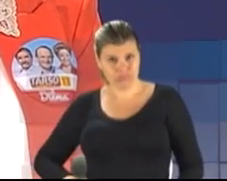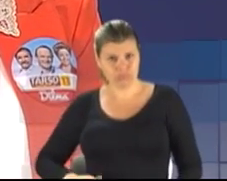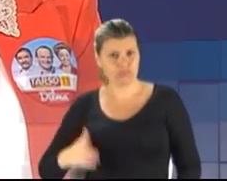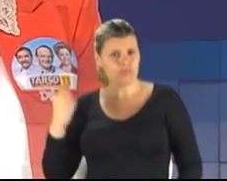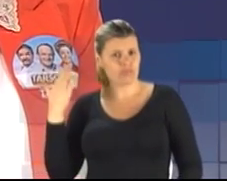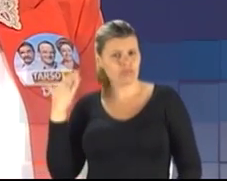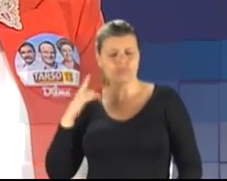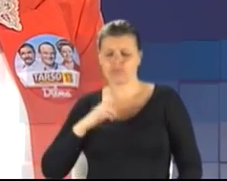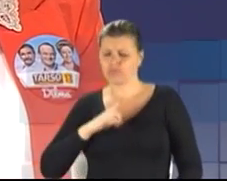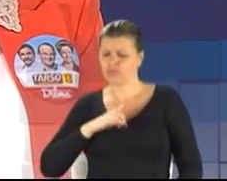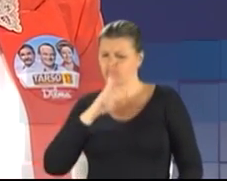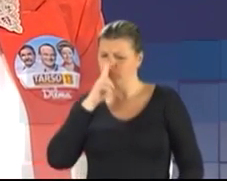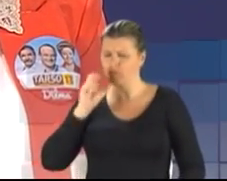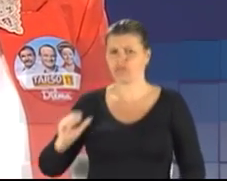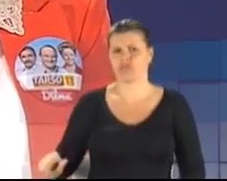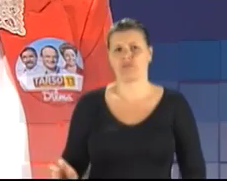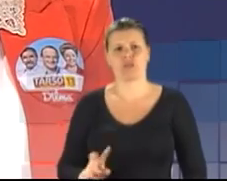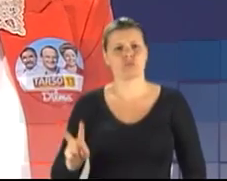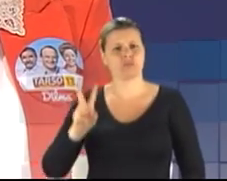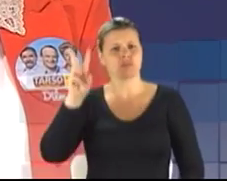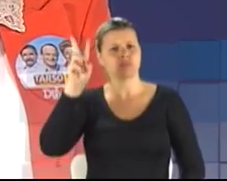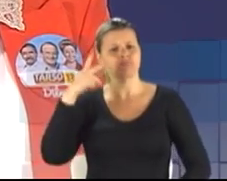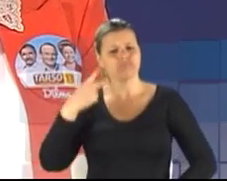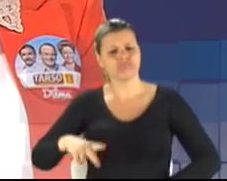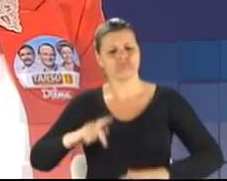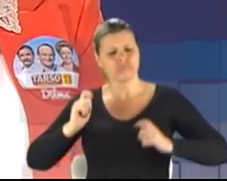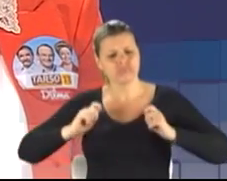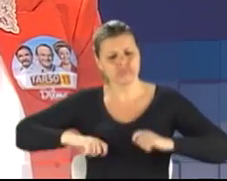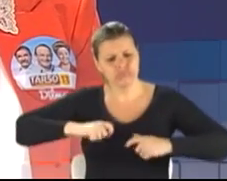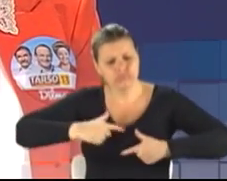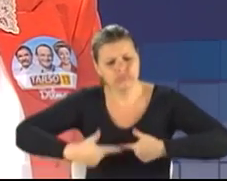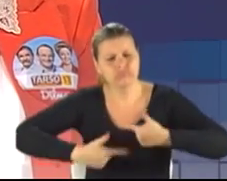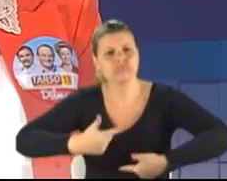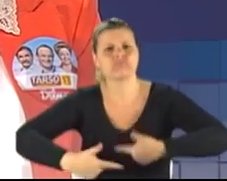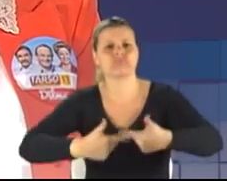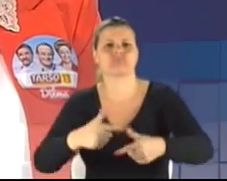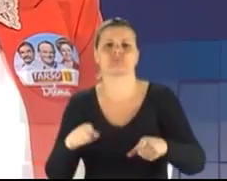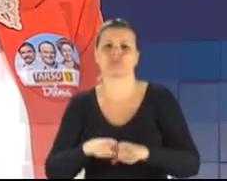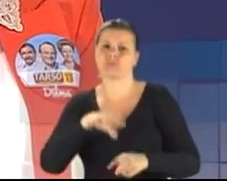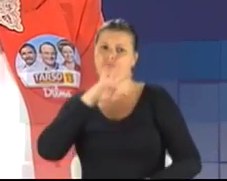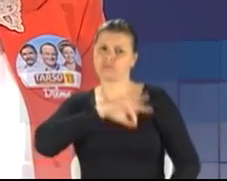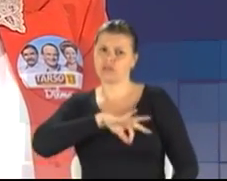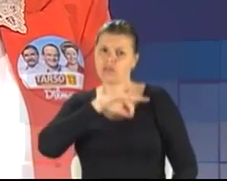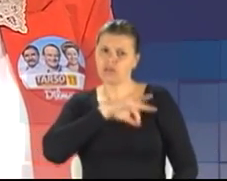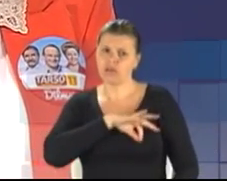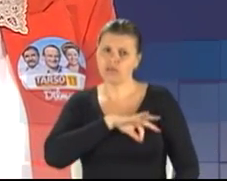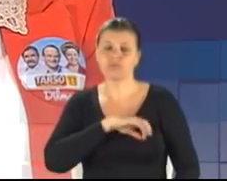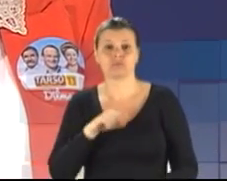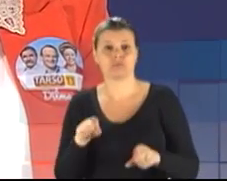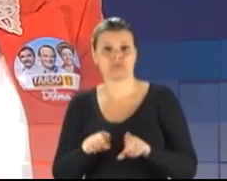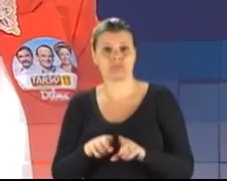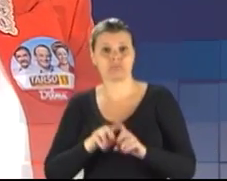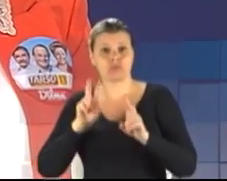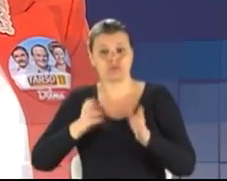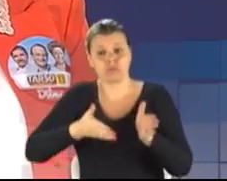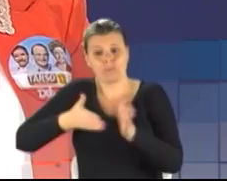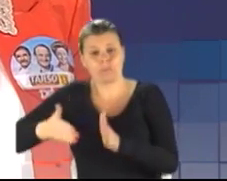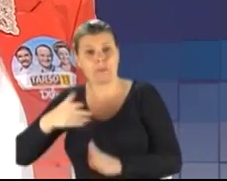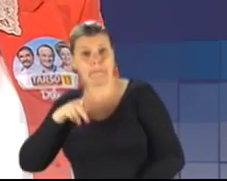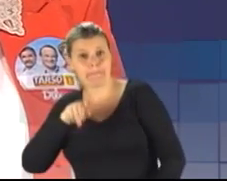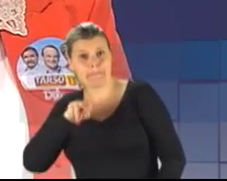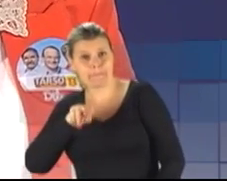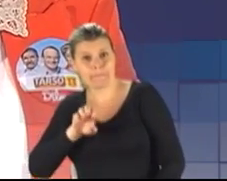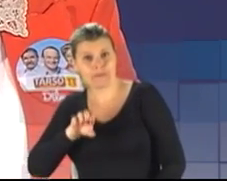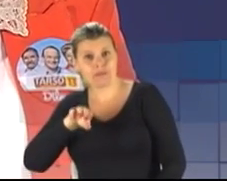valorizados nas suas condições de trabalho, no seu salário e, em relação à questão dos precatórios,